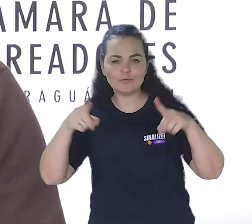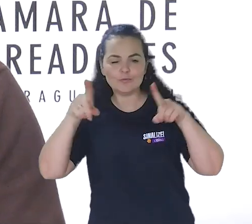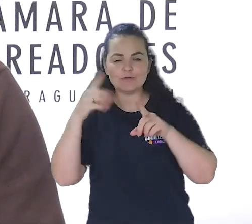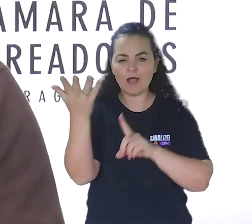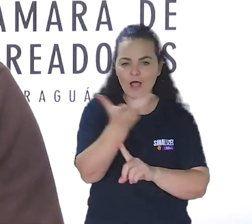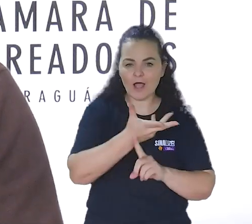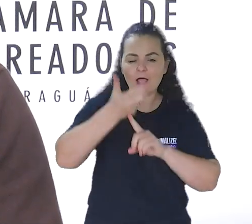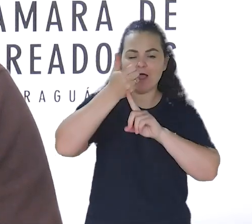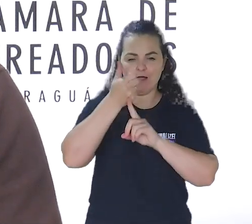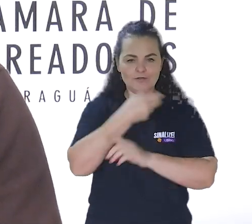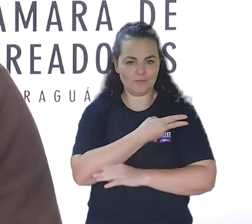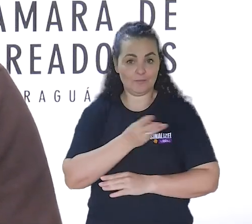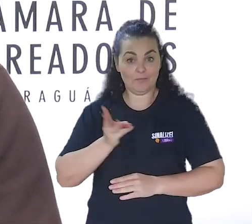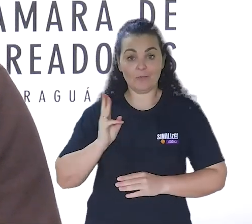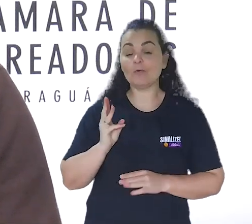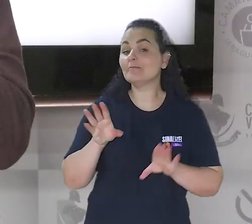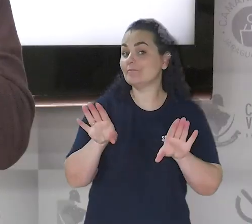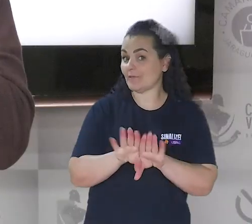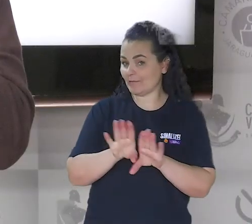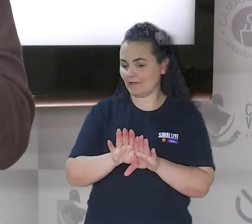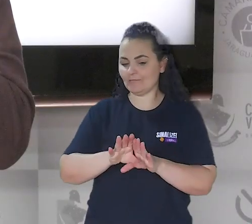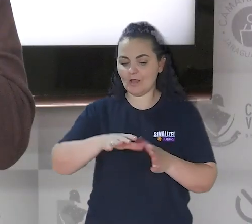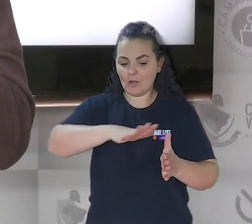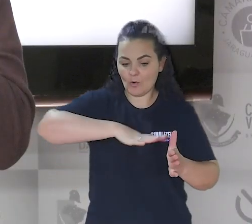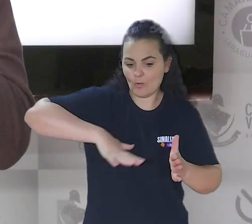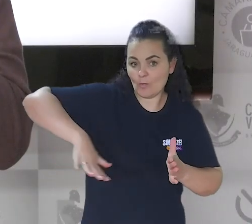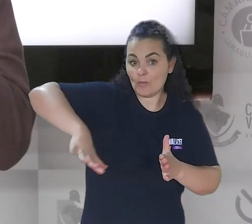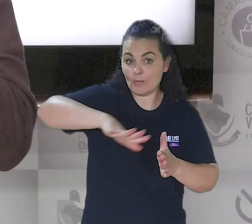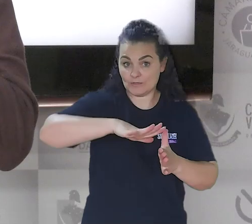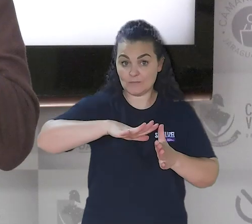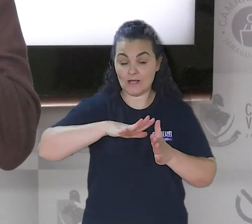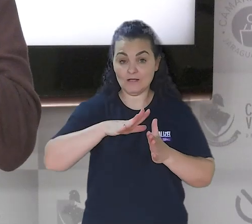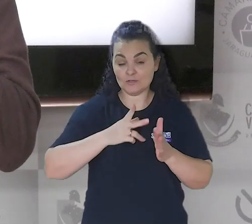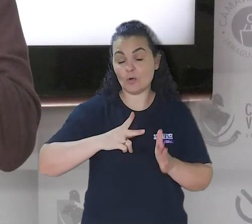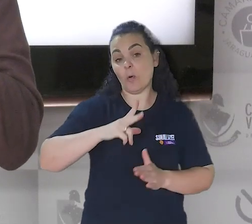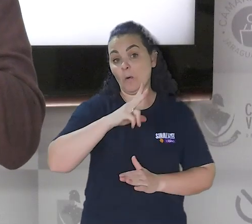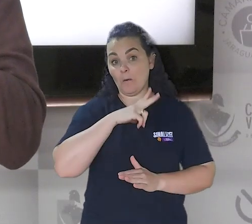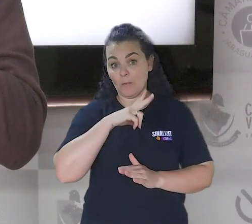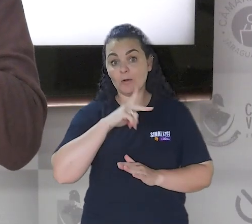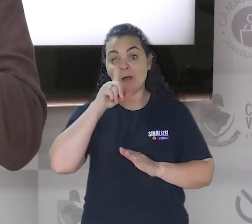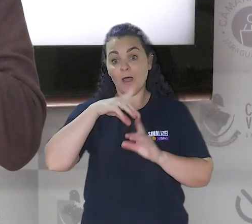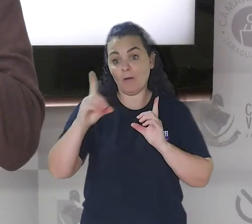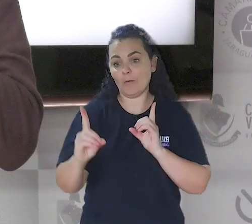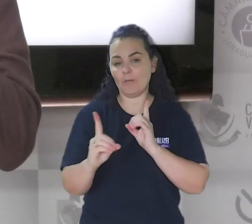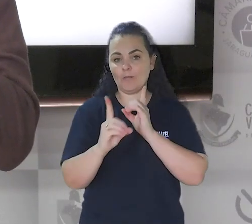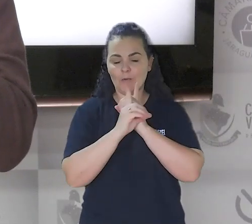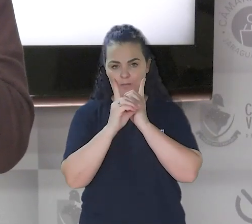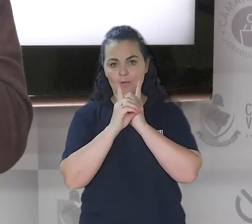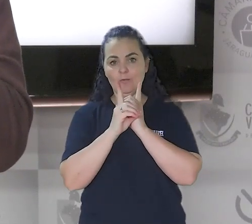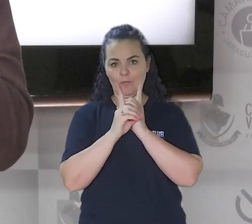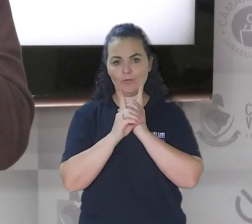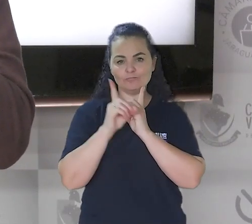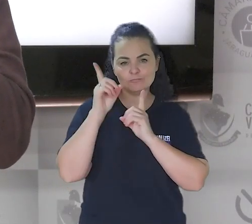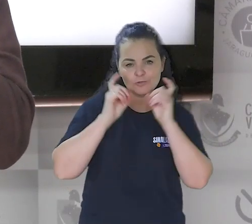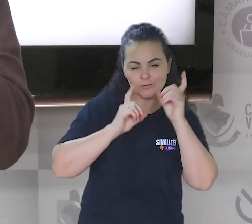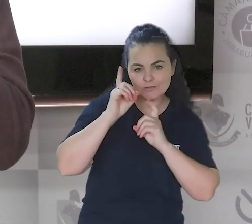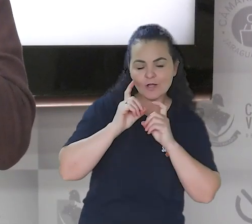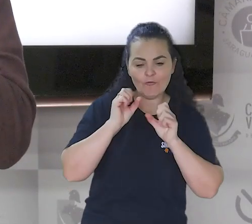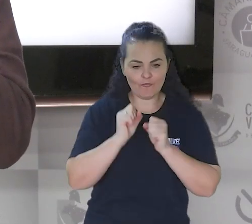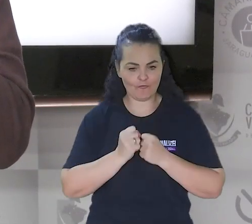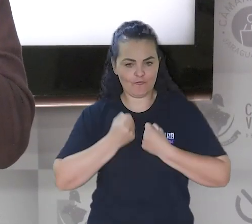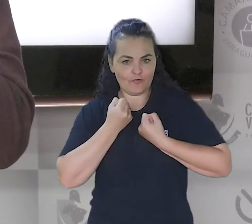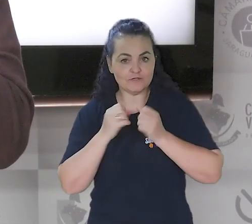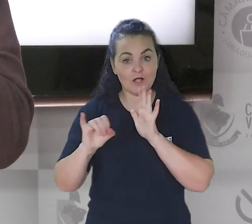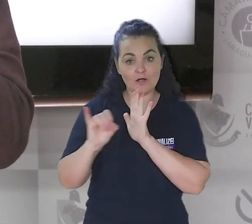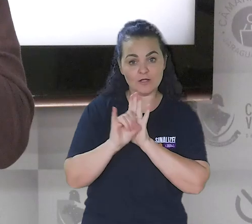abrangendo música, arte urbana e moda. A criação de um espaço dedicado à modalidade pode se tornar um ponto de encontro para essas expressões,